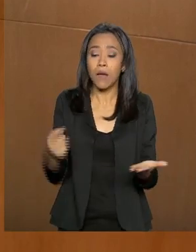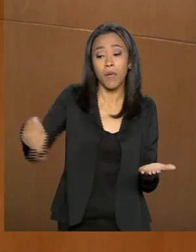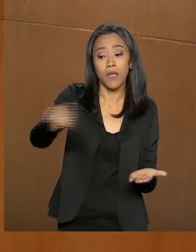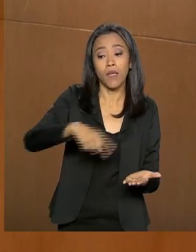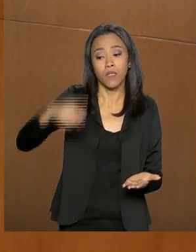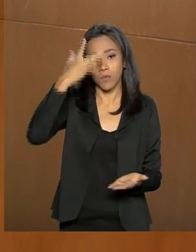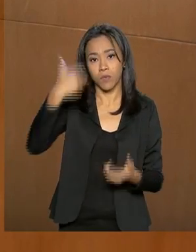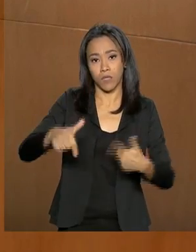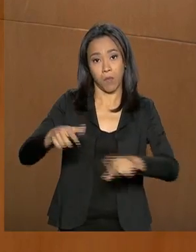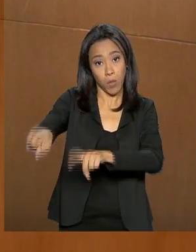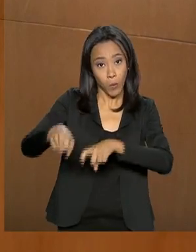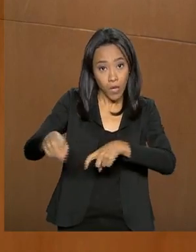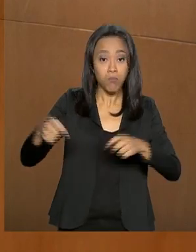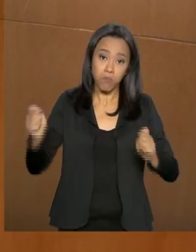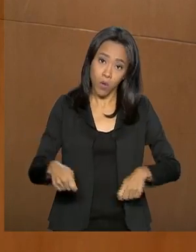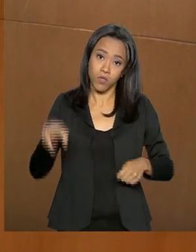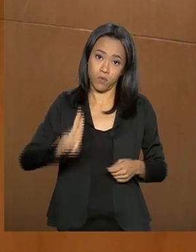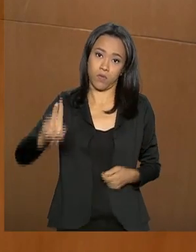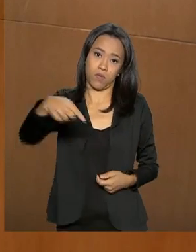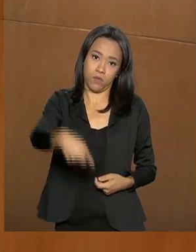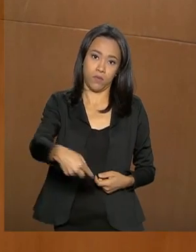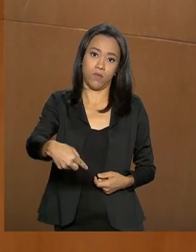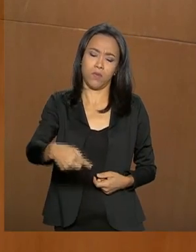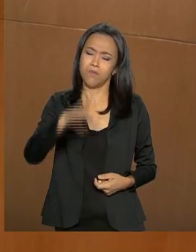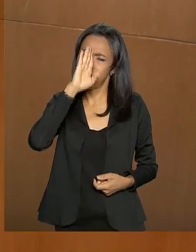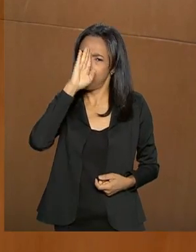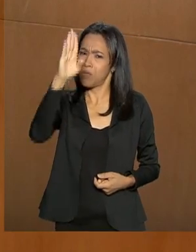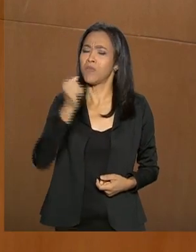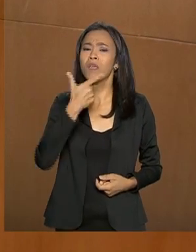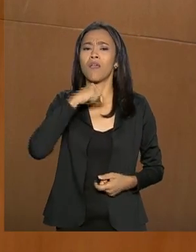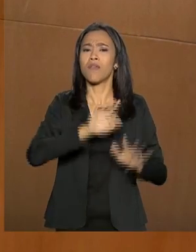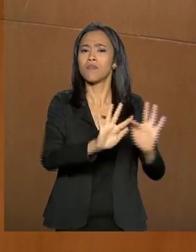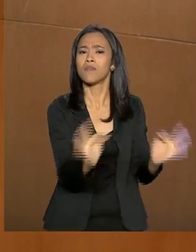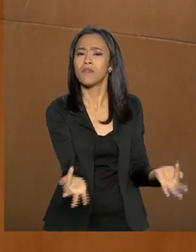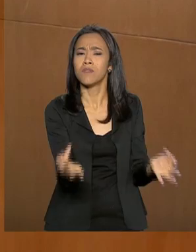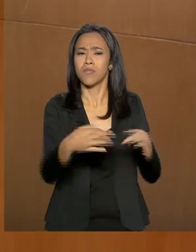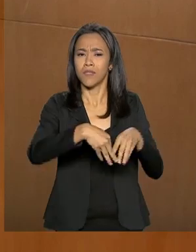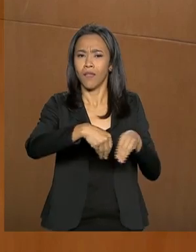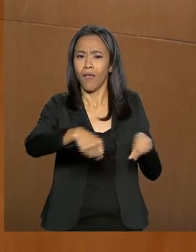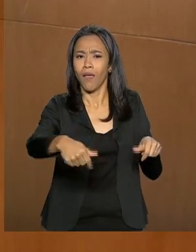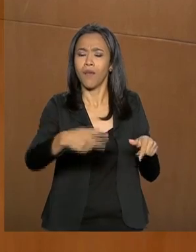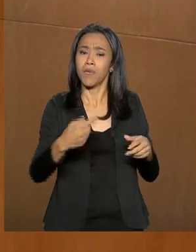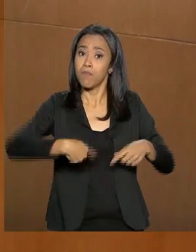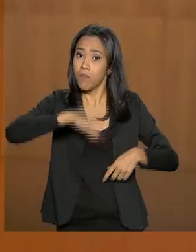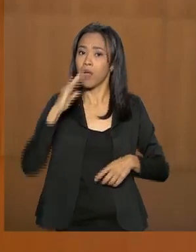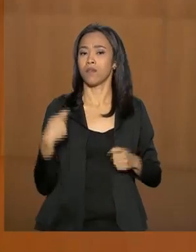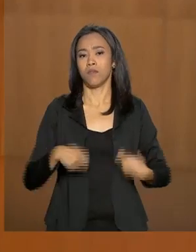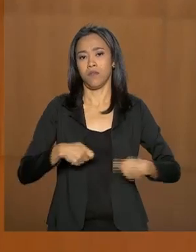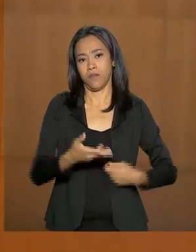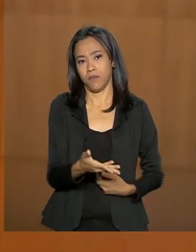produtor possa fazer isso. Principalmente o pequeno produtor, aquele que mais precisa.